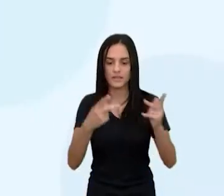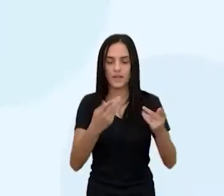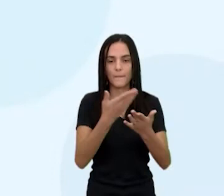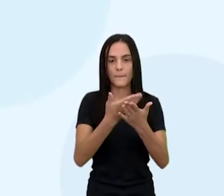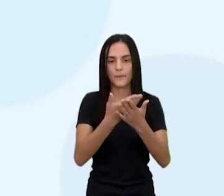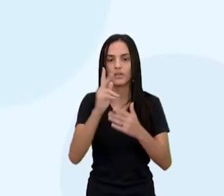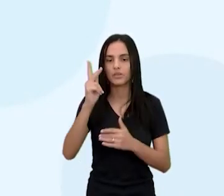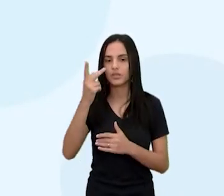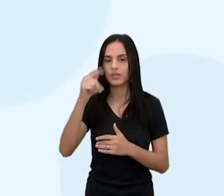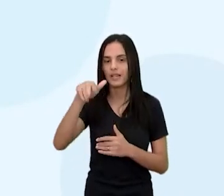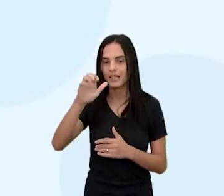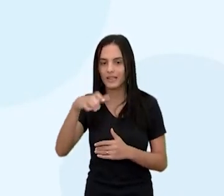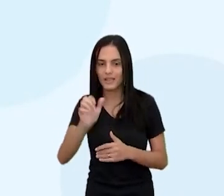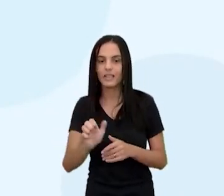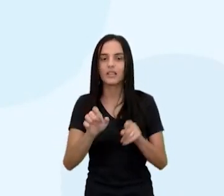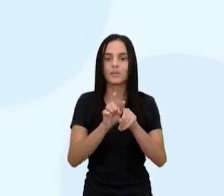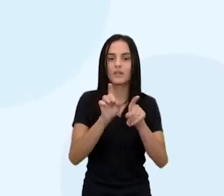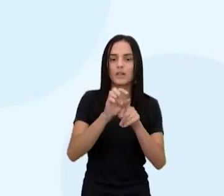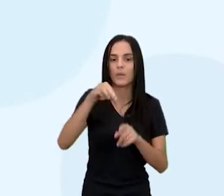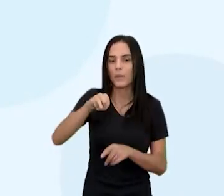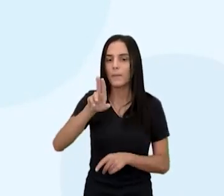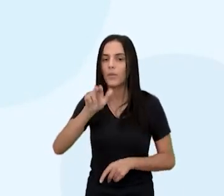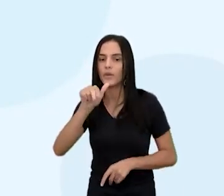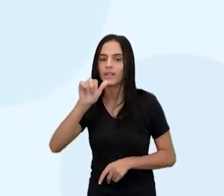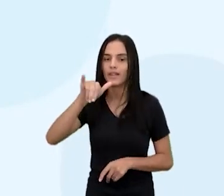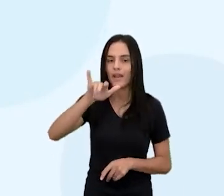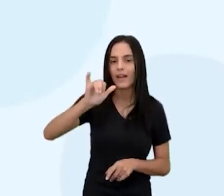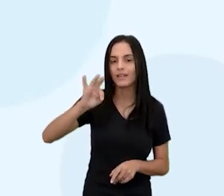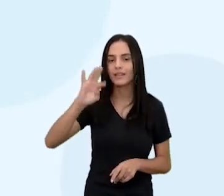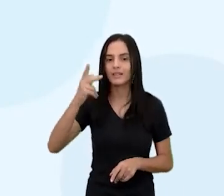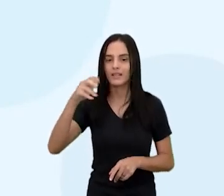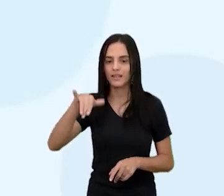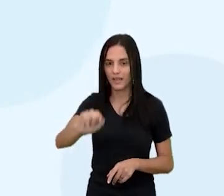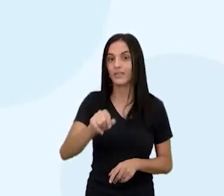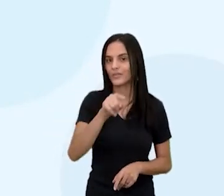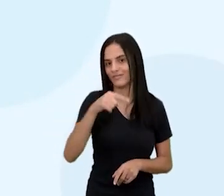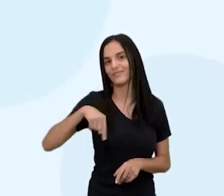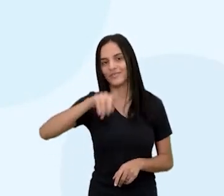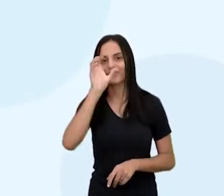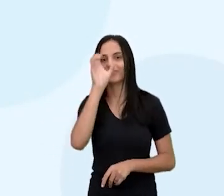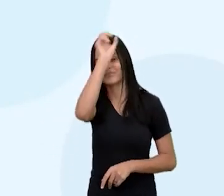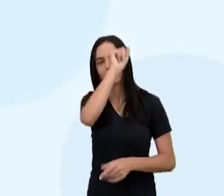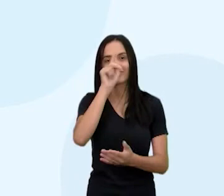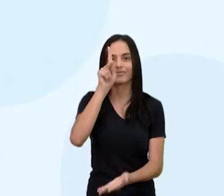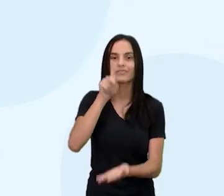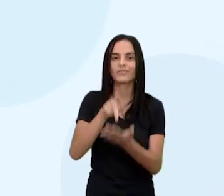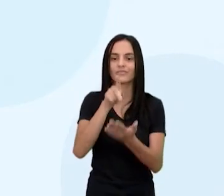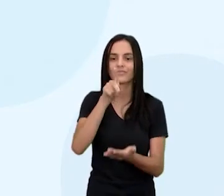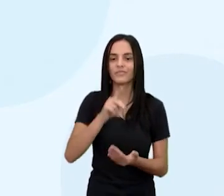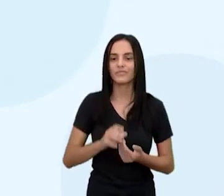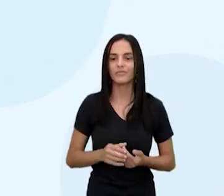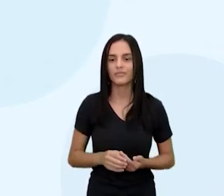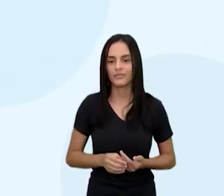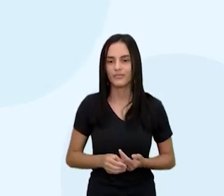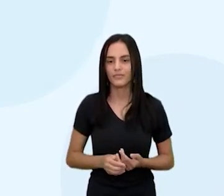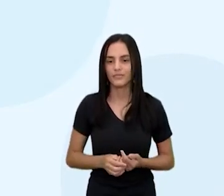Karatê e Muay Thai, esse ensino em espiral maravilhoso, onde você aprende de verdade. Exatamente.